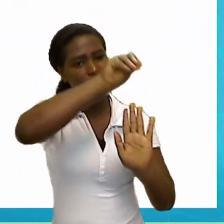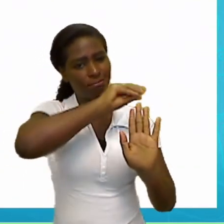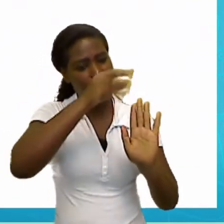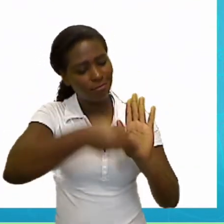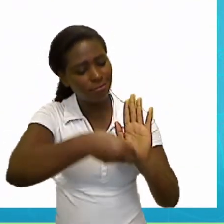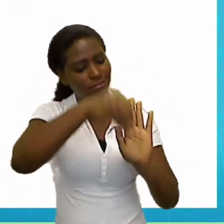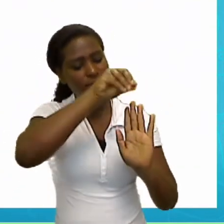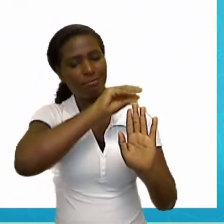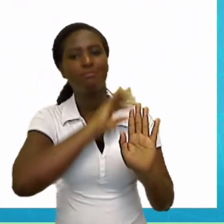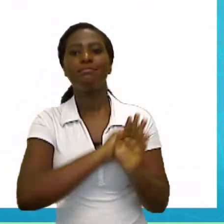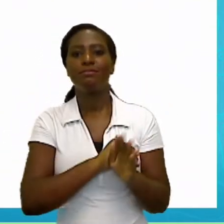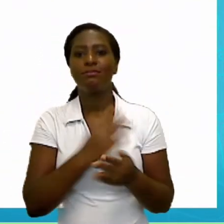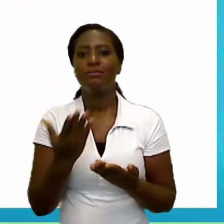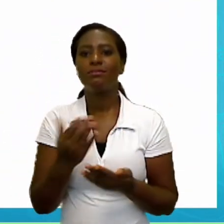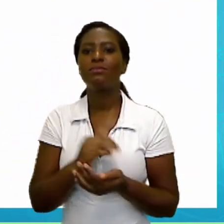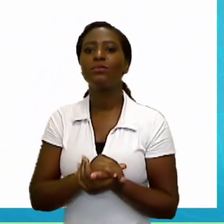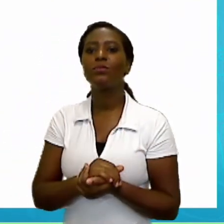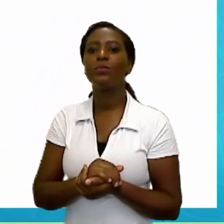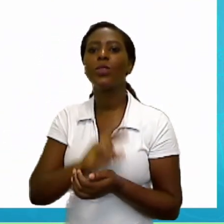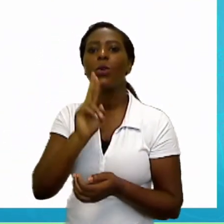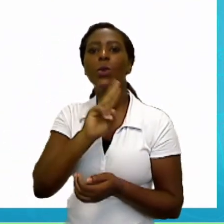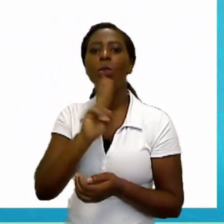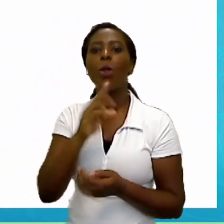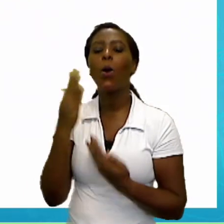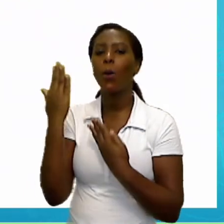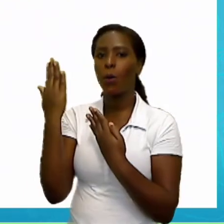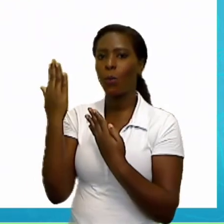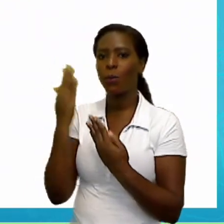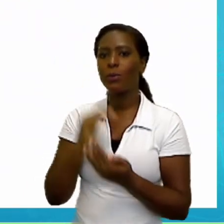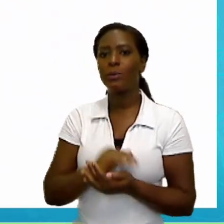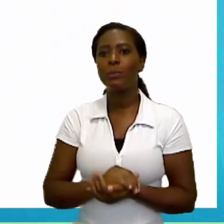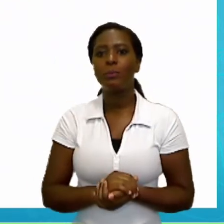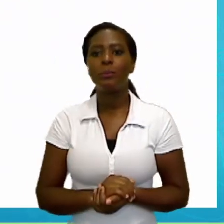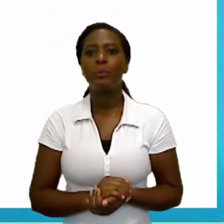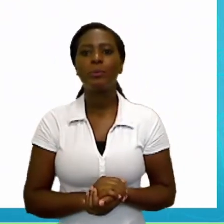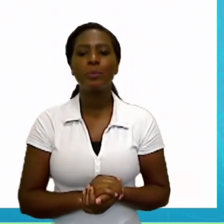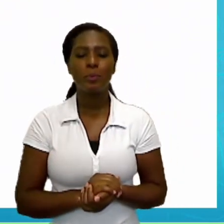Calendar. Calendar. Vamos escrever calendar, que é o calendário.